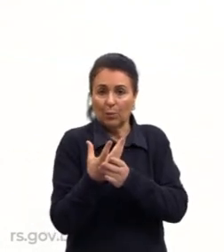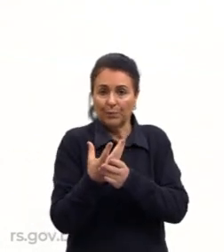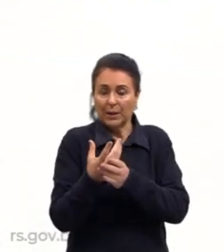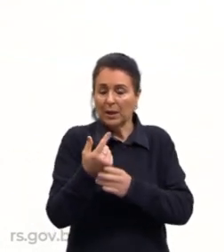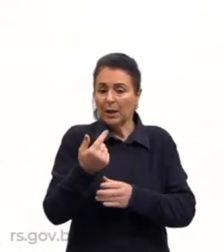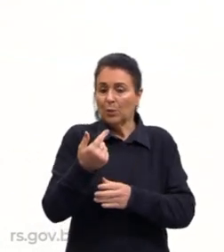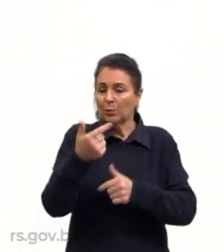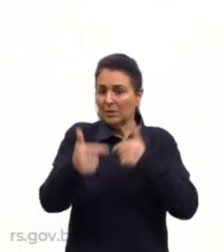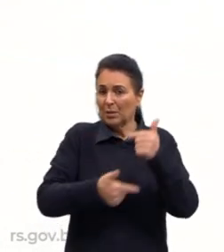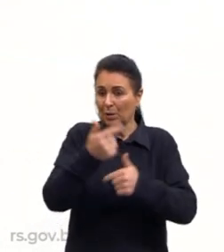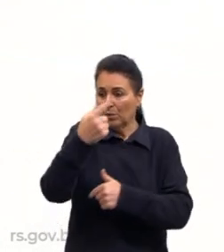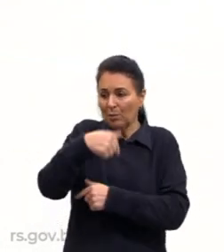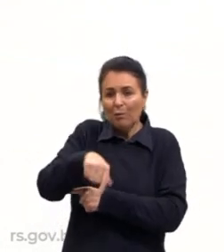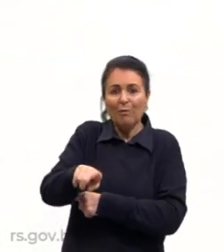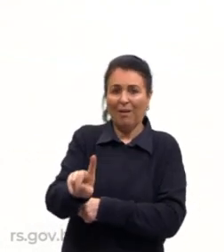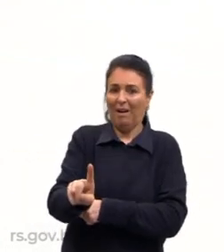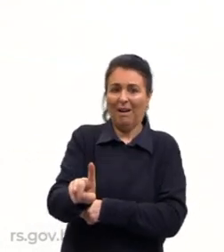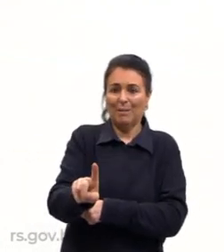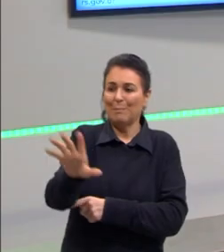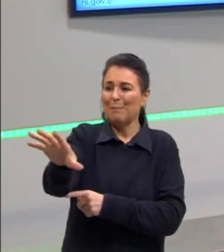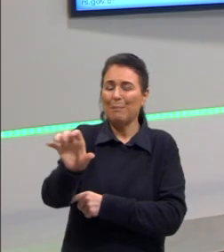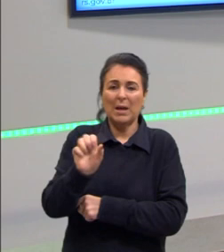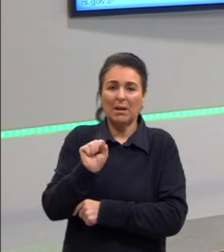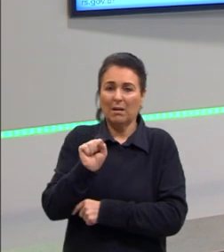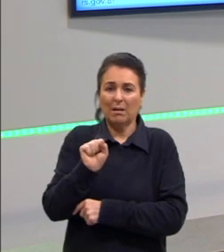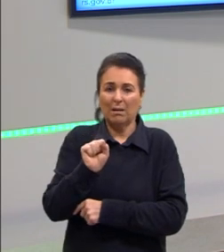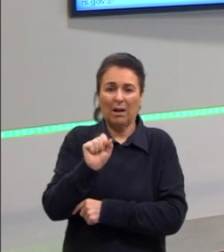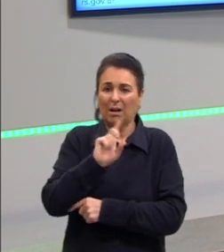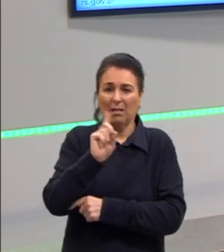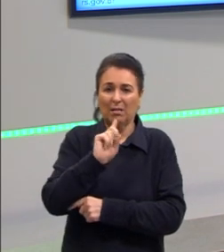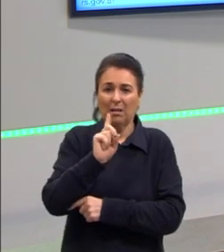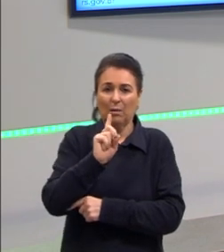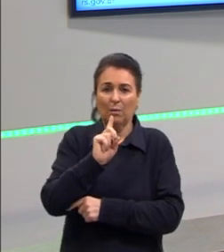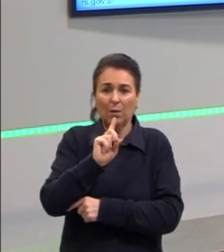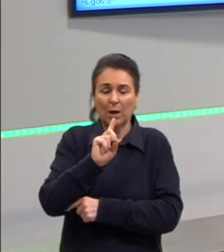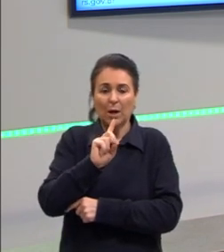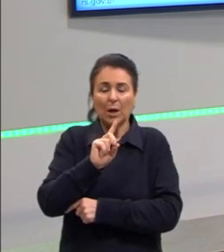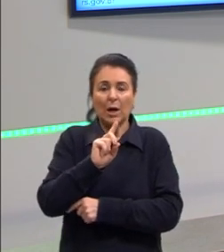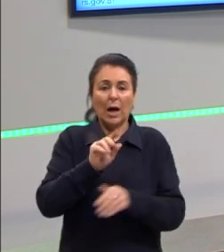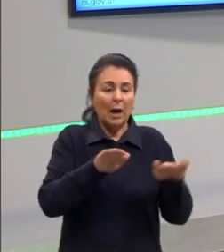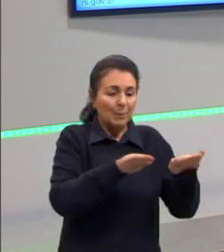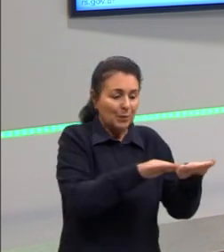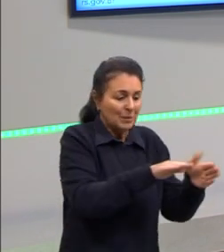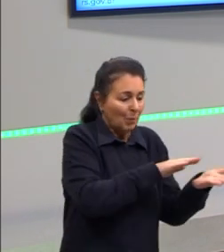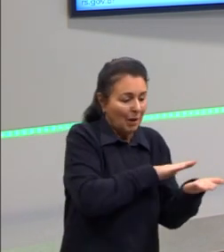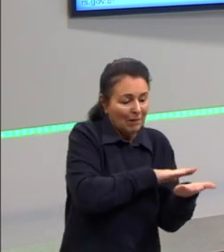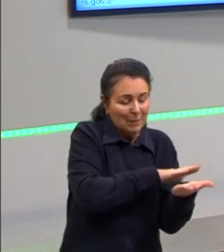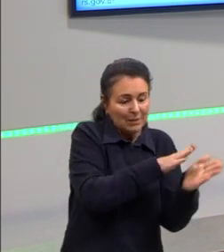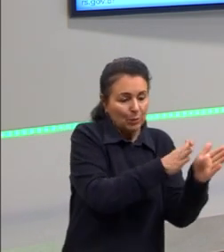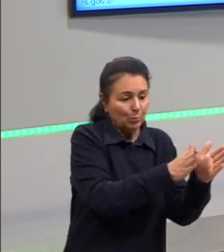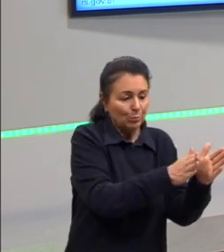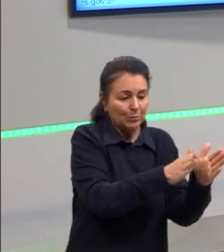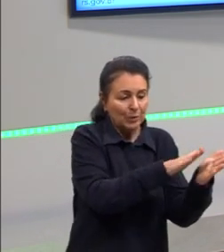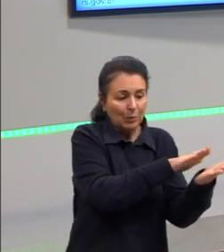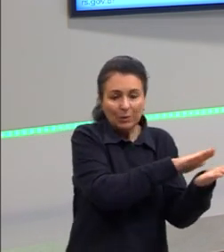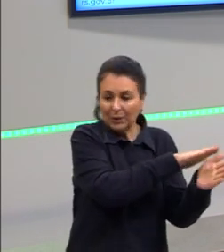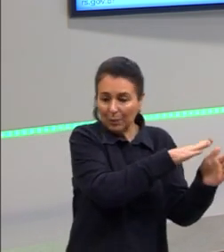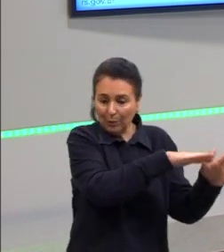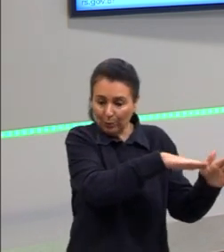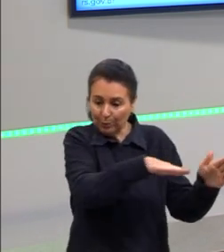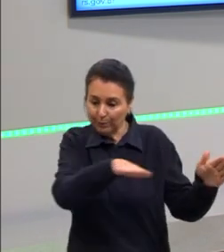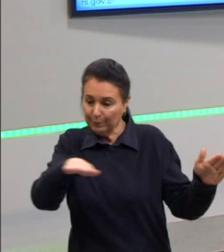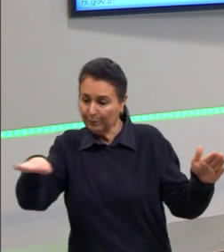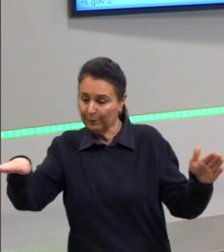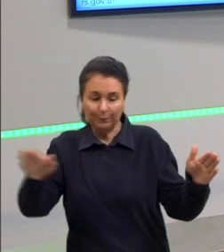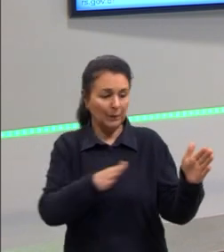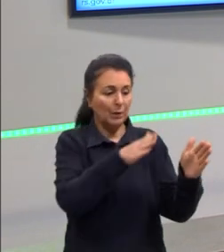o equipamento, até aquilo que ele está produzindo, aquilo que está produzindo vai passar por ele, certo? Então, nós temos aí uma linha de montagem.